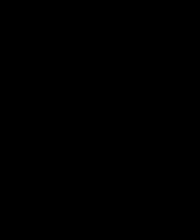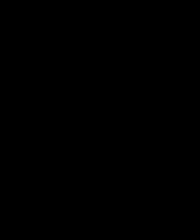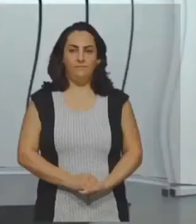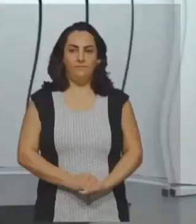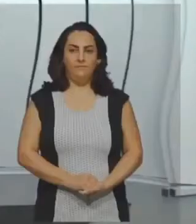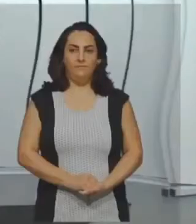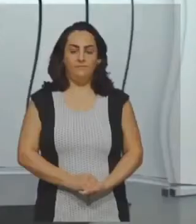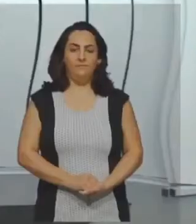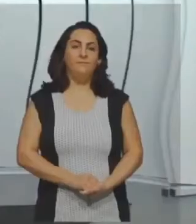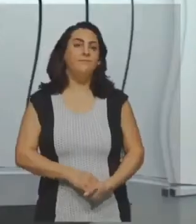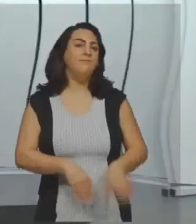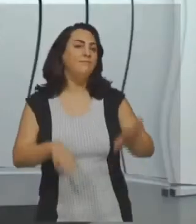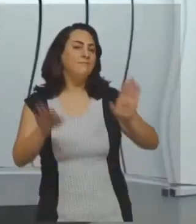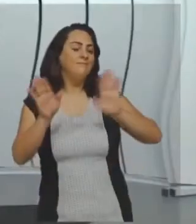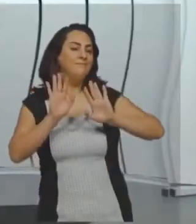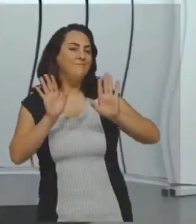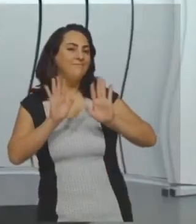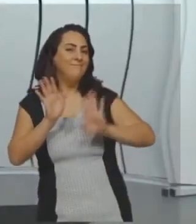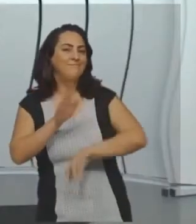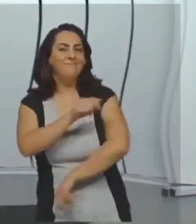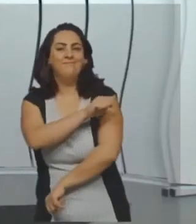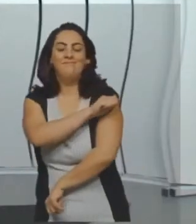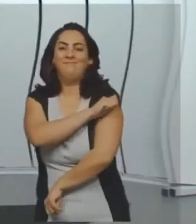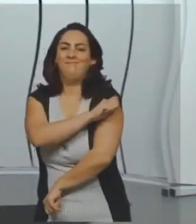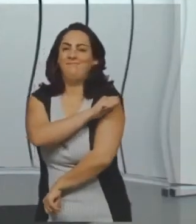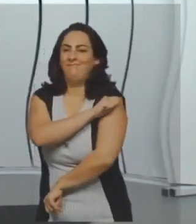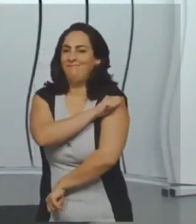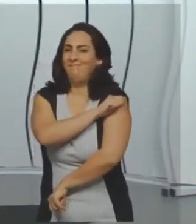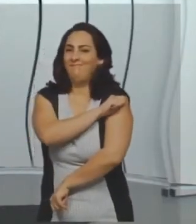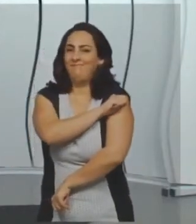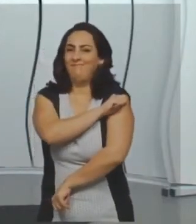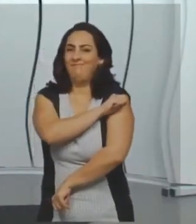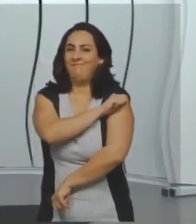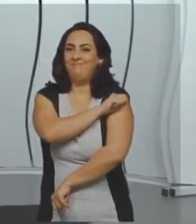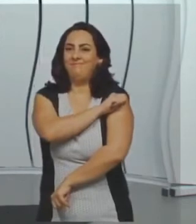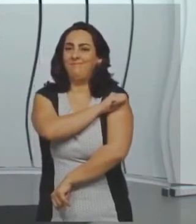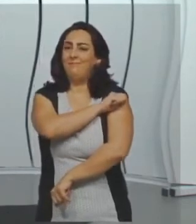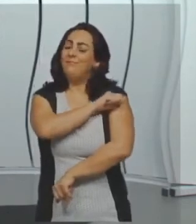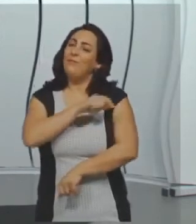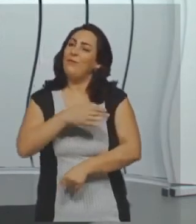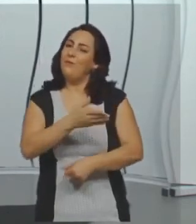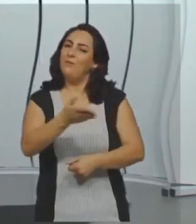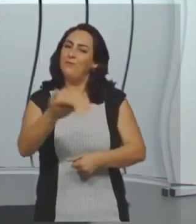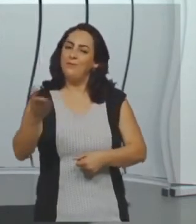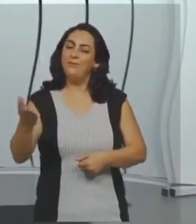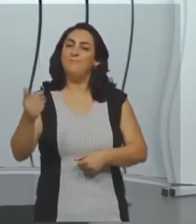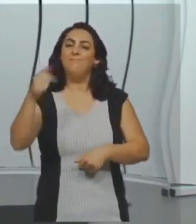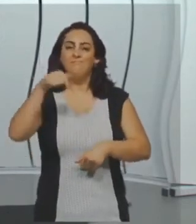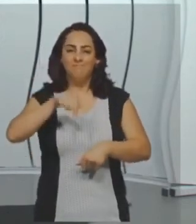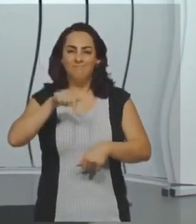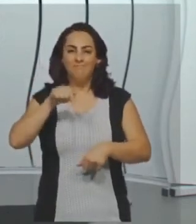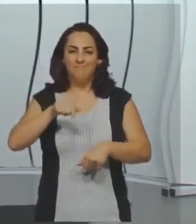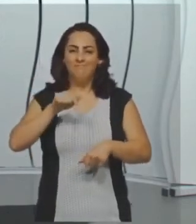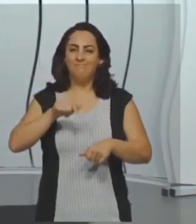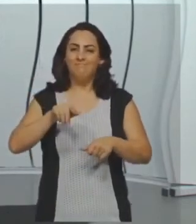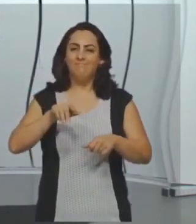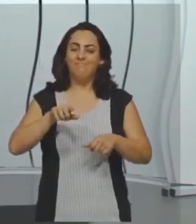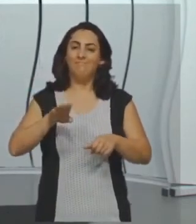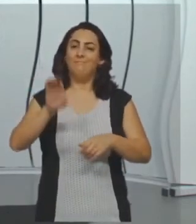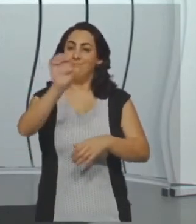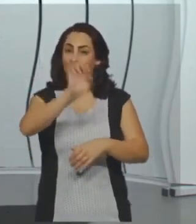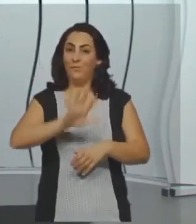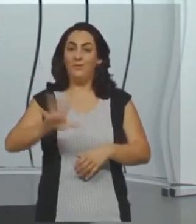Olá estudante da Rede Estadual de Minas Gerais, nós